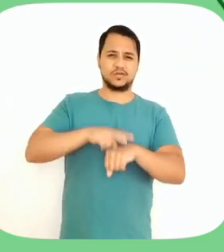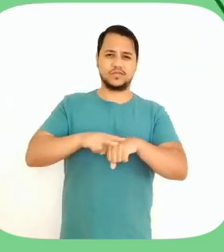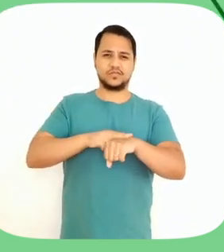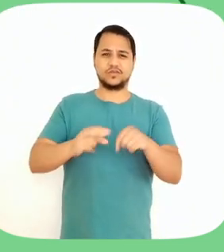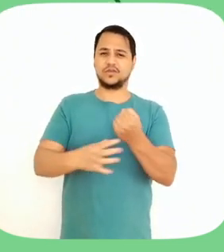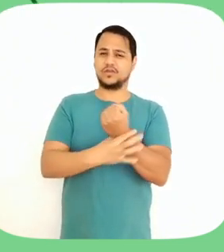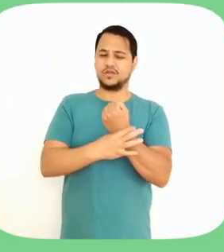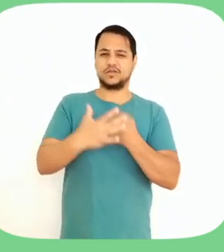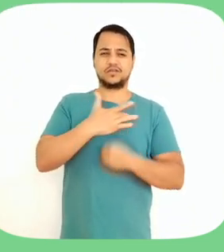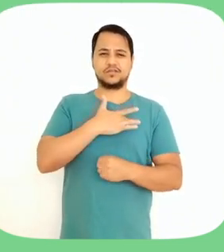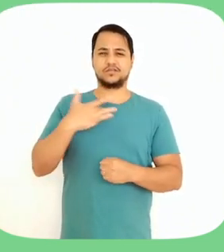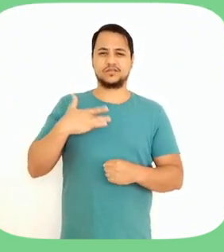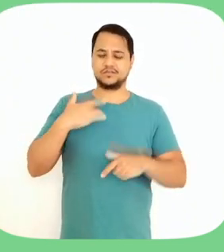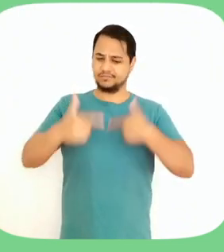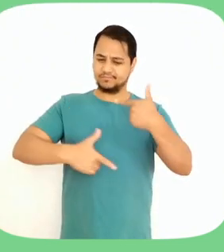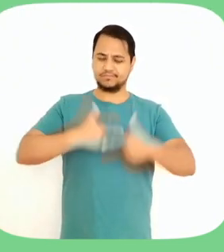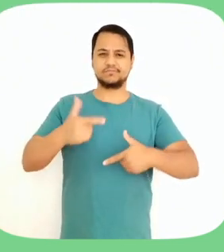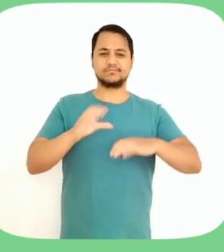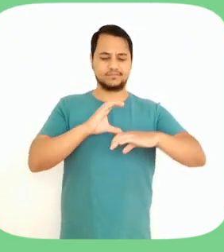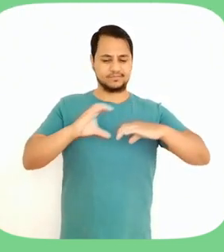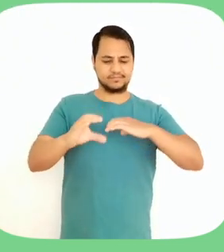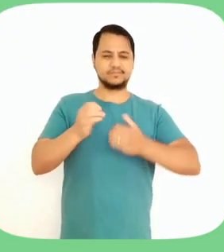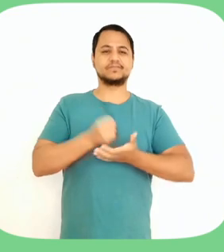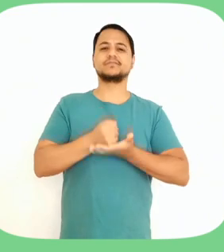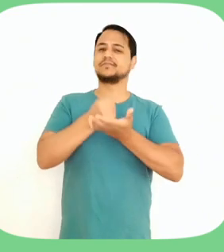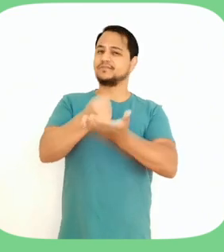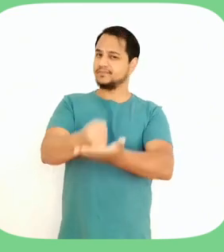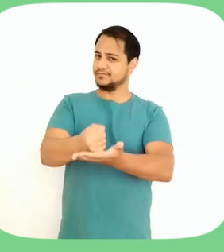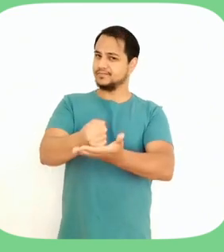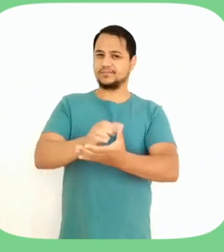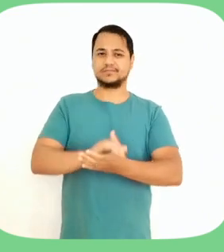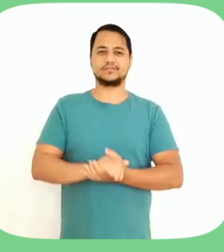saúde e segurança no trabalho. Apoio Rede Selinalda.